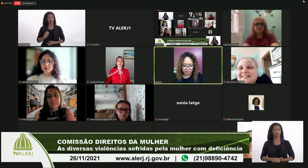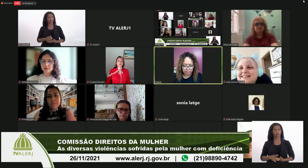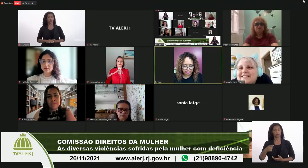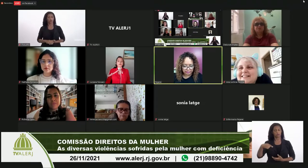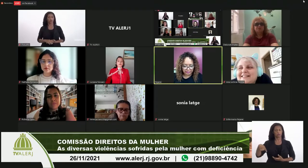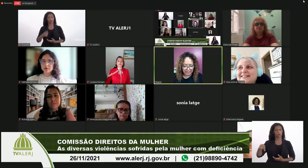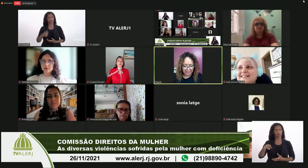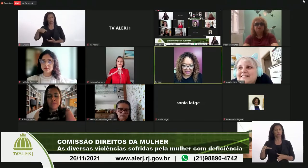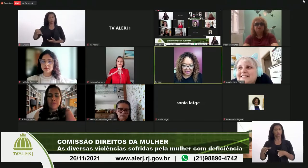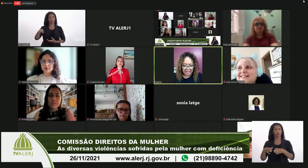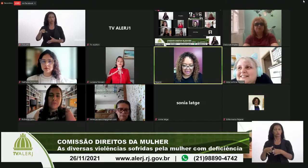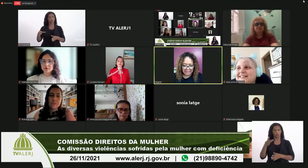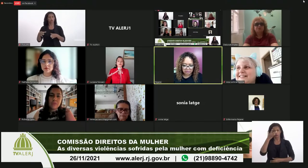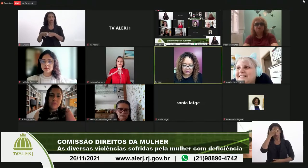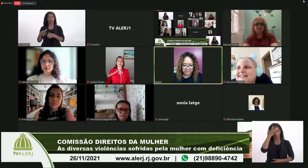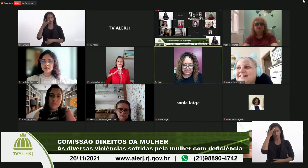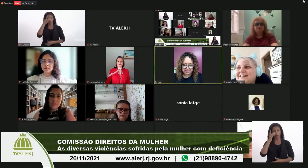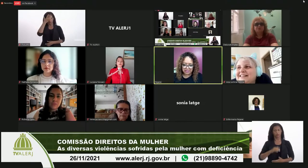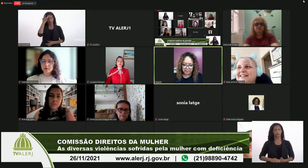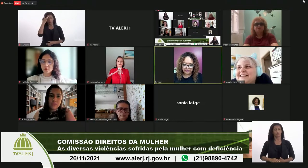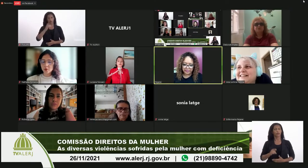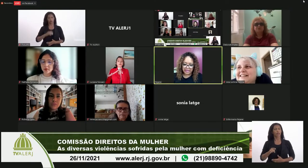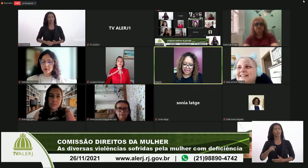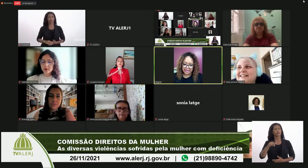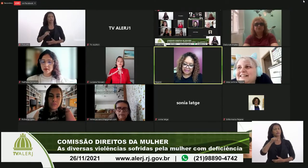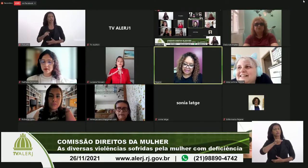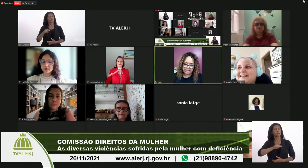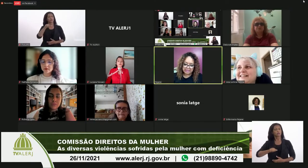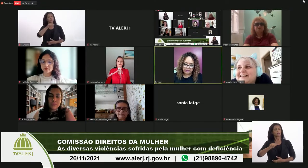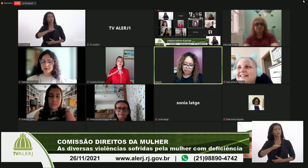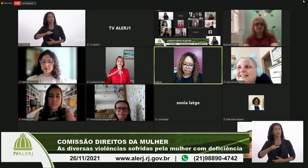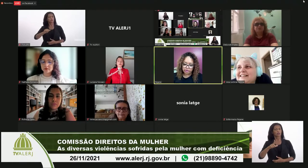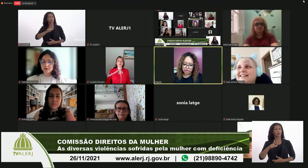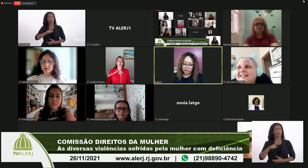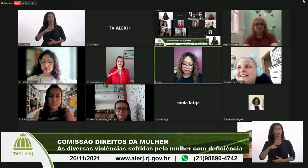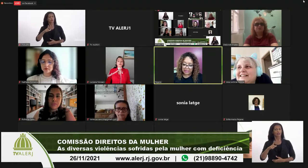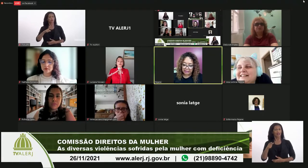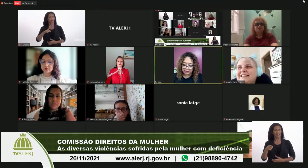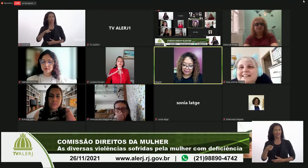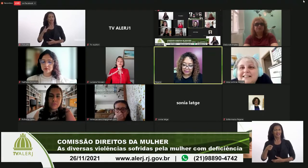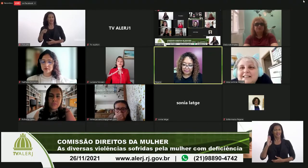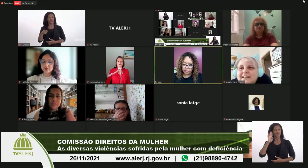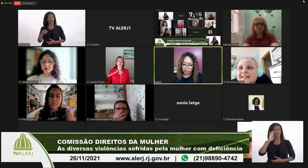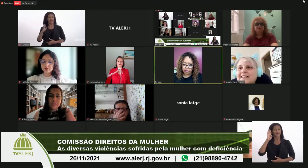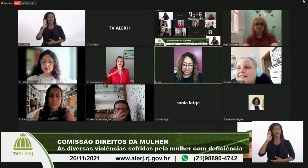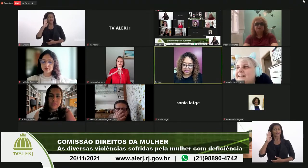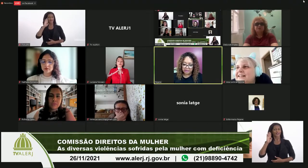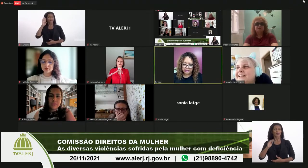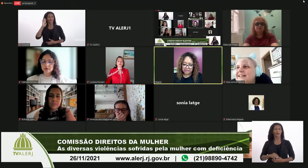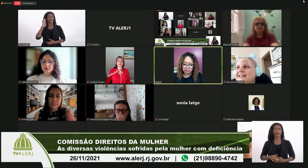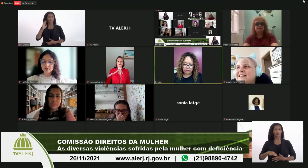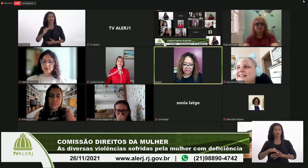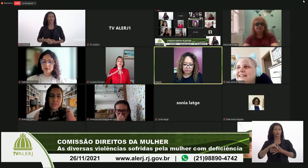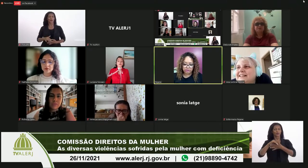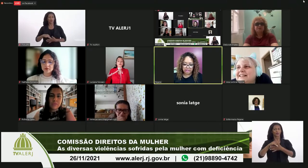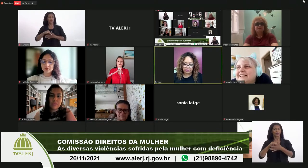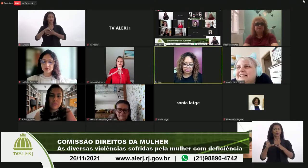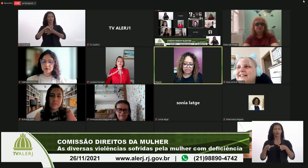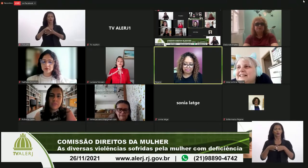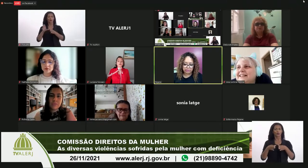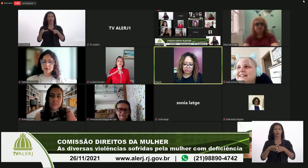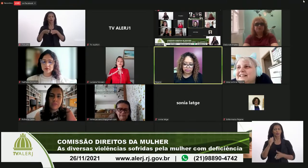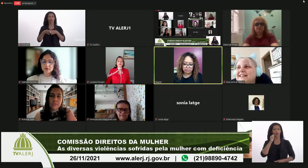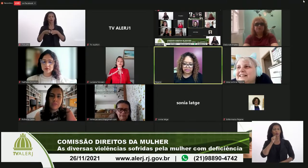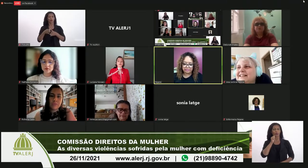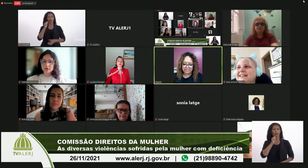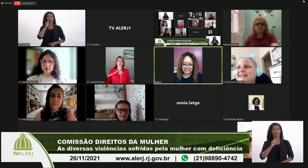pessoas. Essa associação, ela tem assento como titular no Conselho Nacional dos Direitos